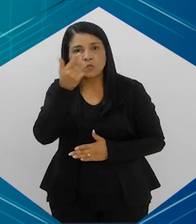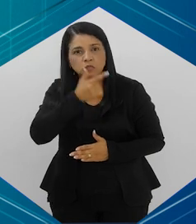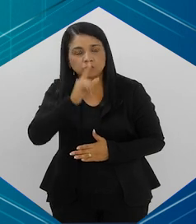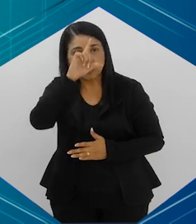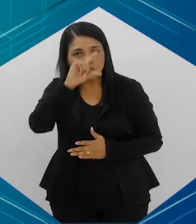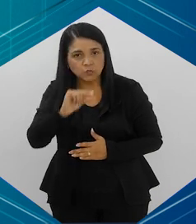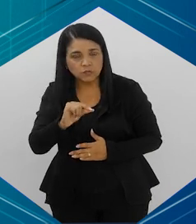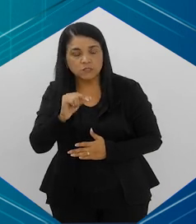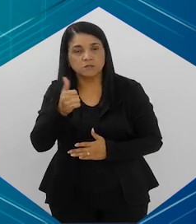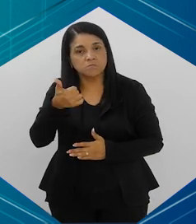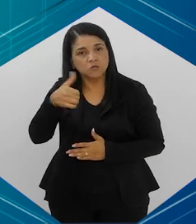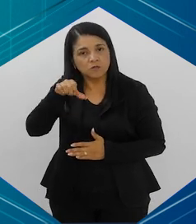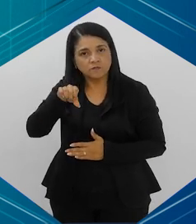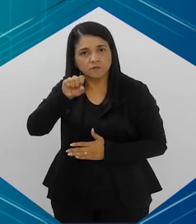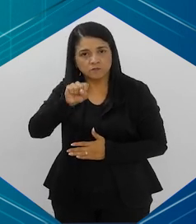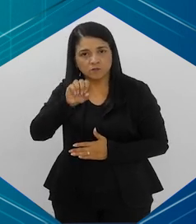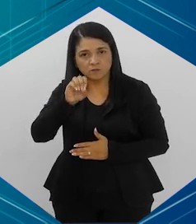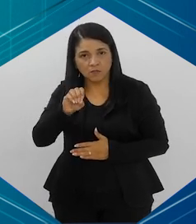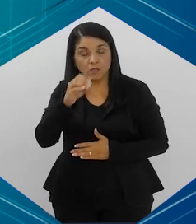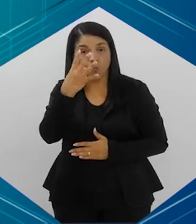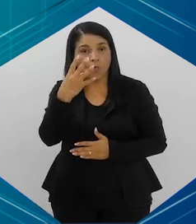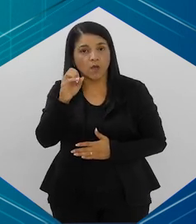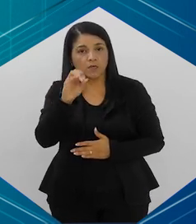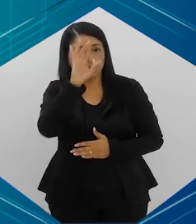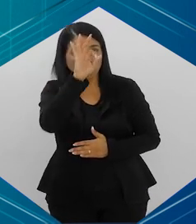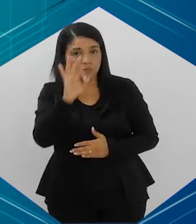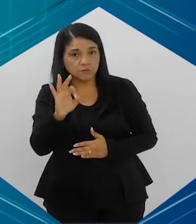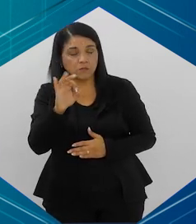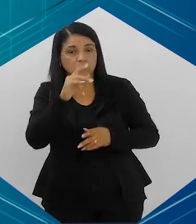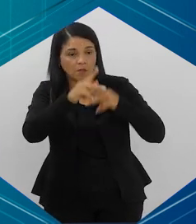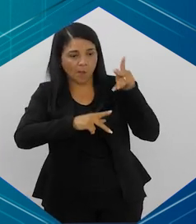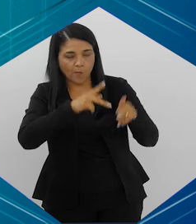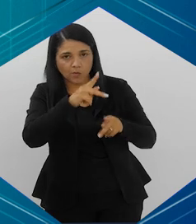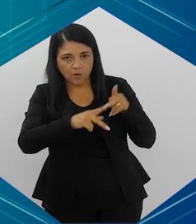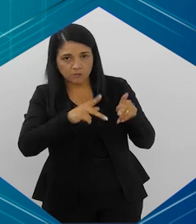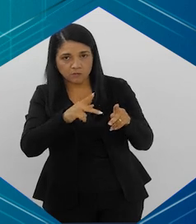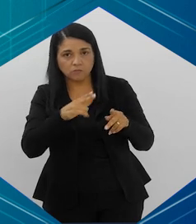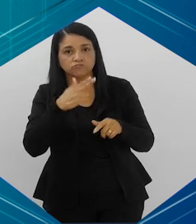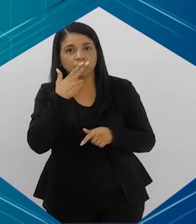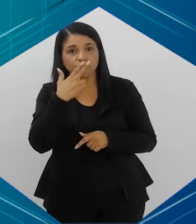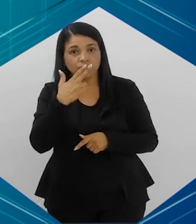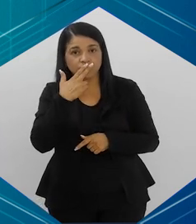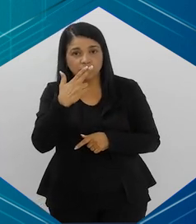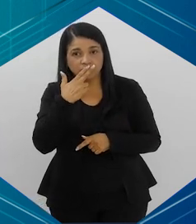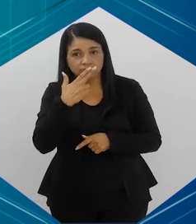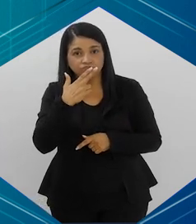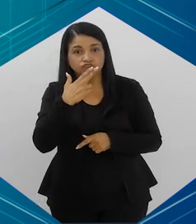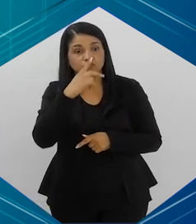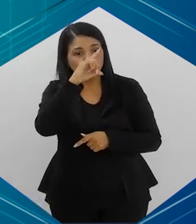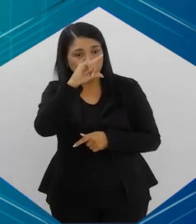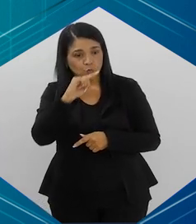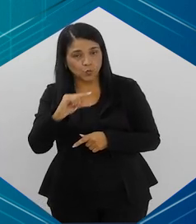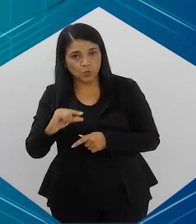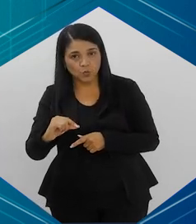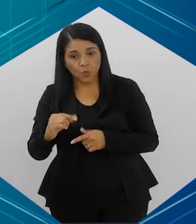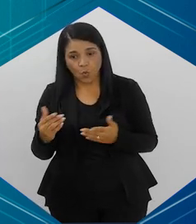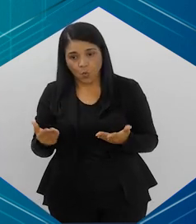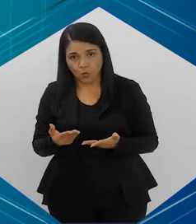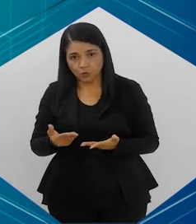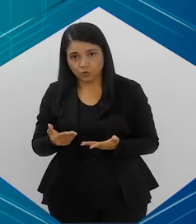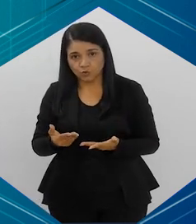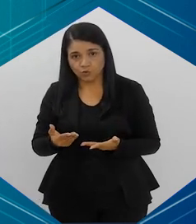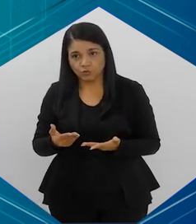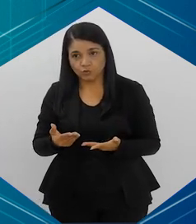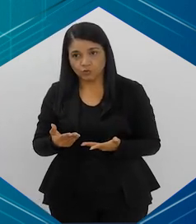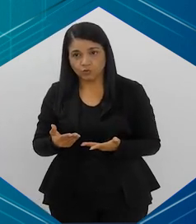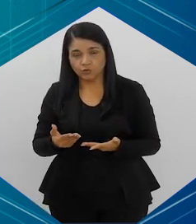nós conseguimos reduzir dos anos 80, algo em torno de 40% da população como tabagista, né, para